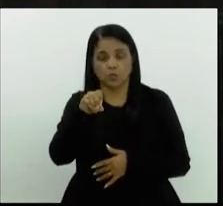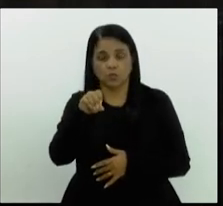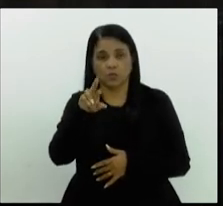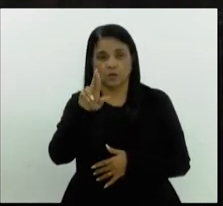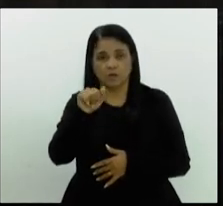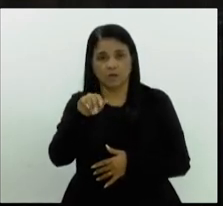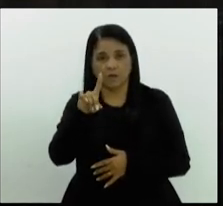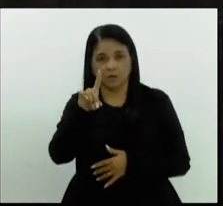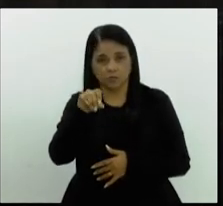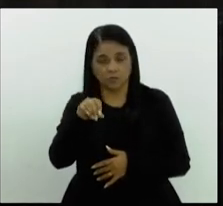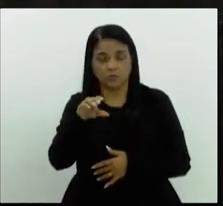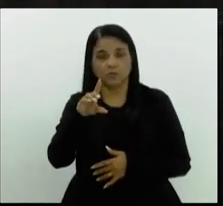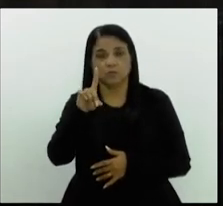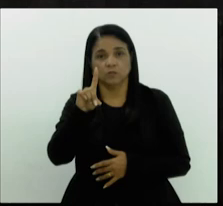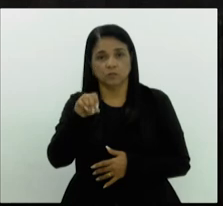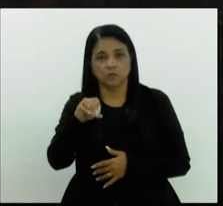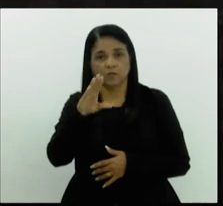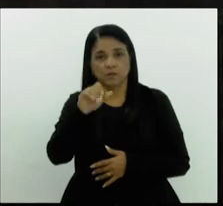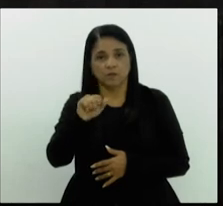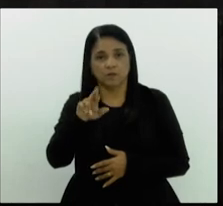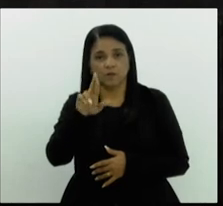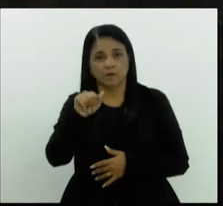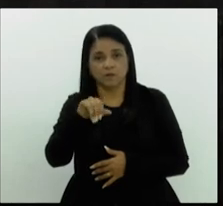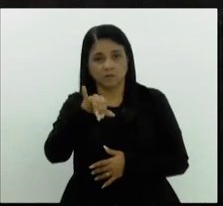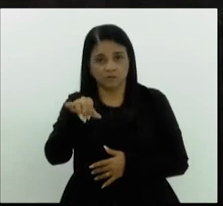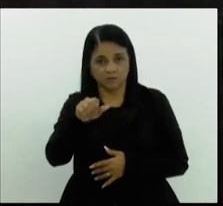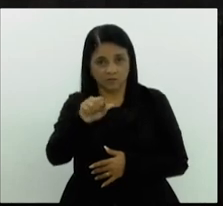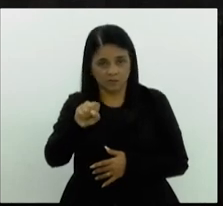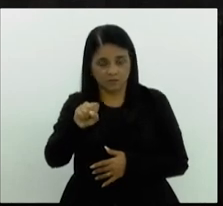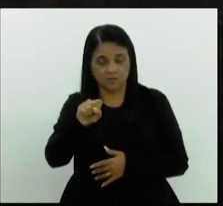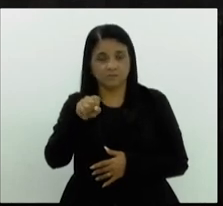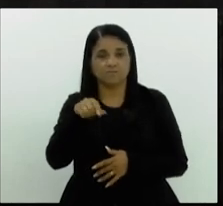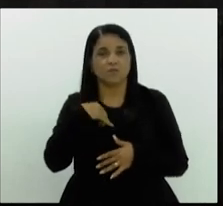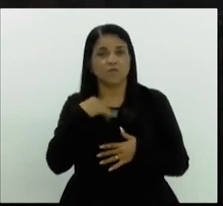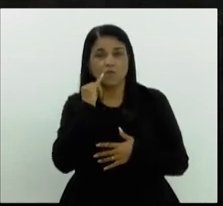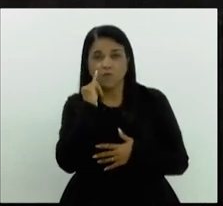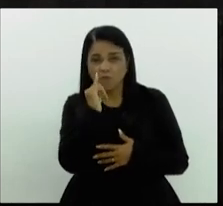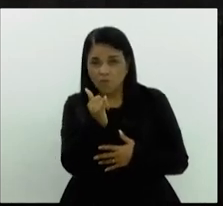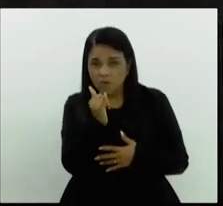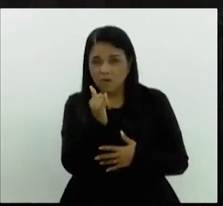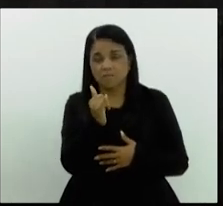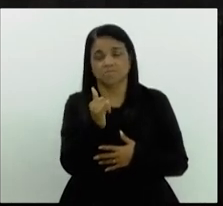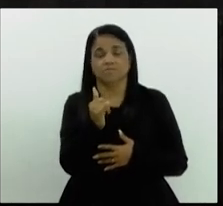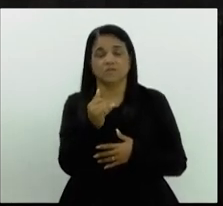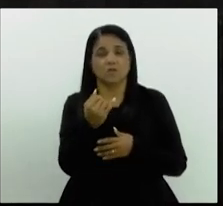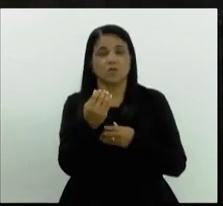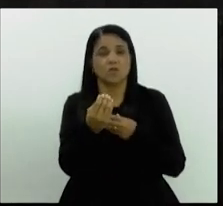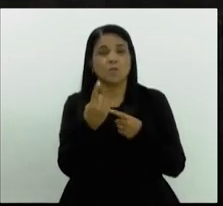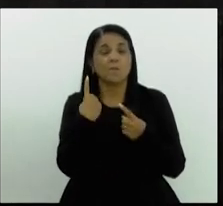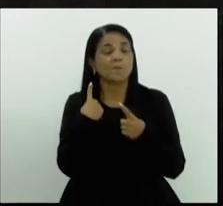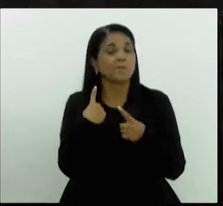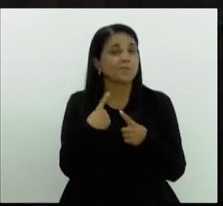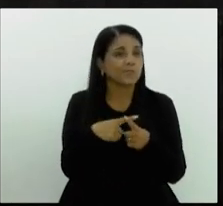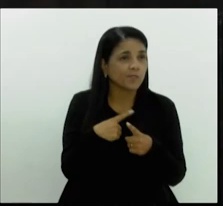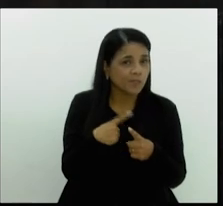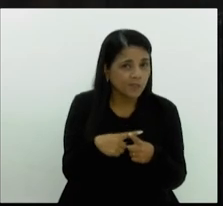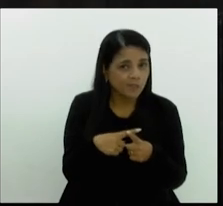falar um pouco, contar um pouco para vocês do que que, por que